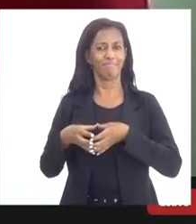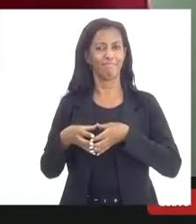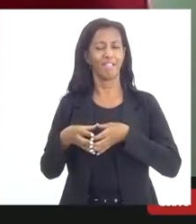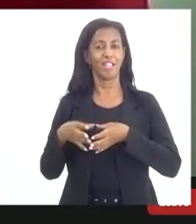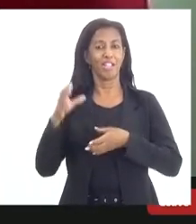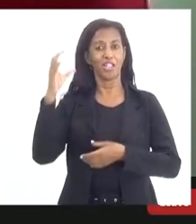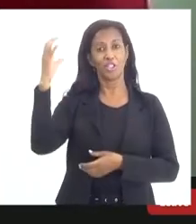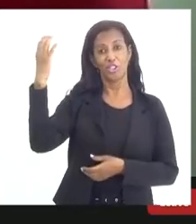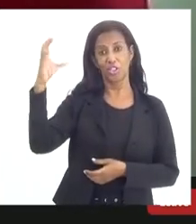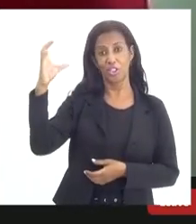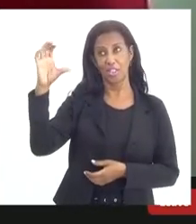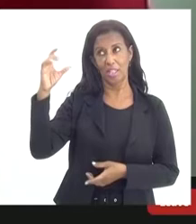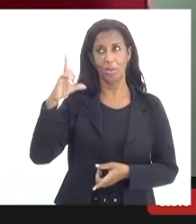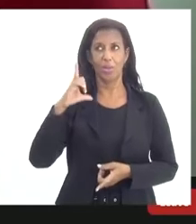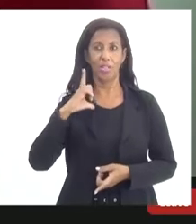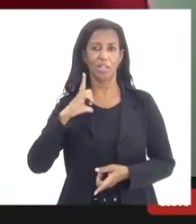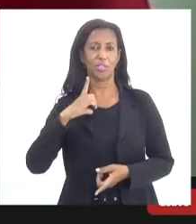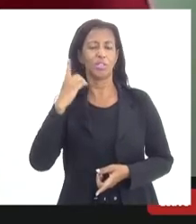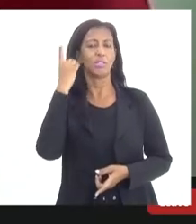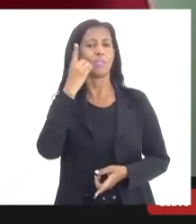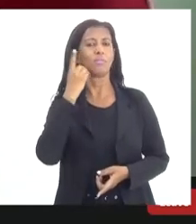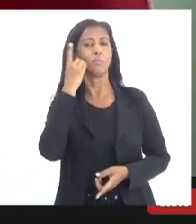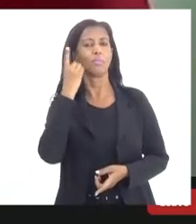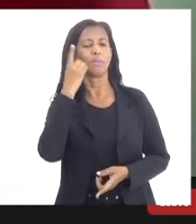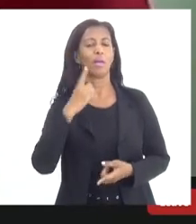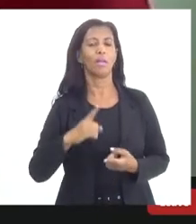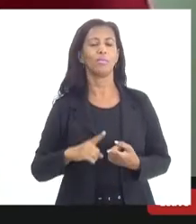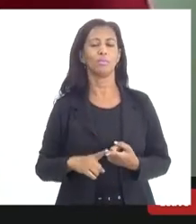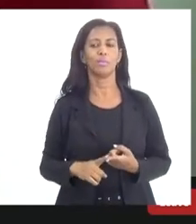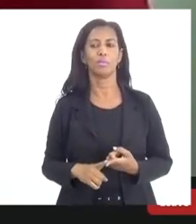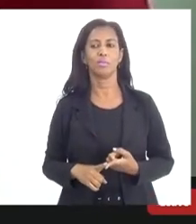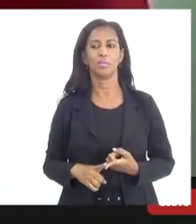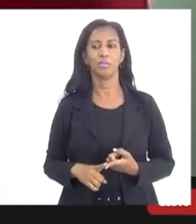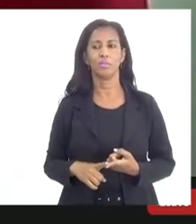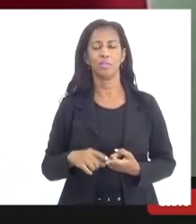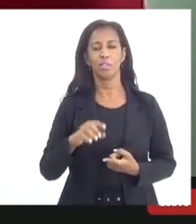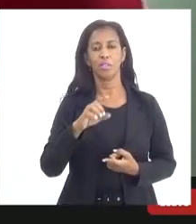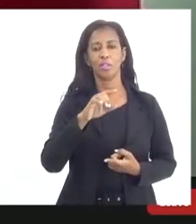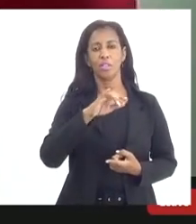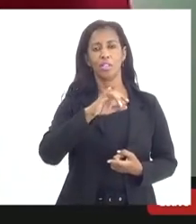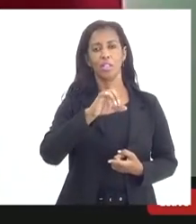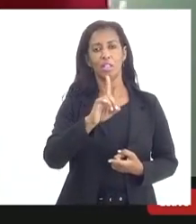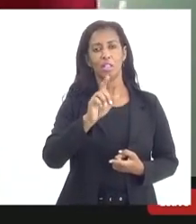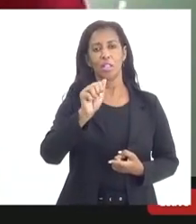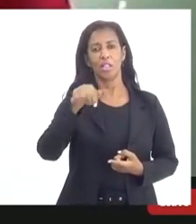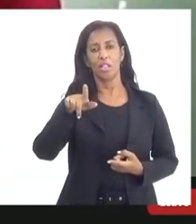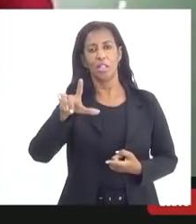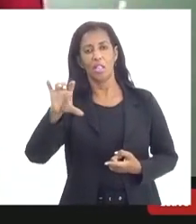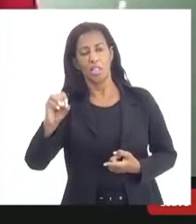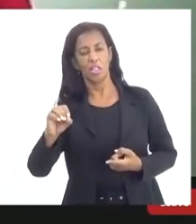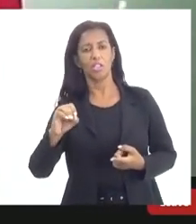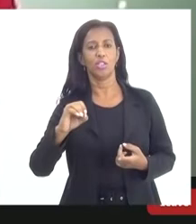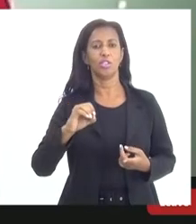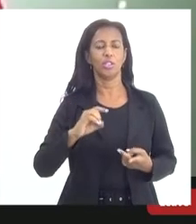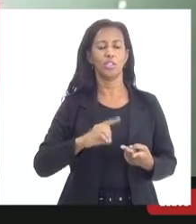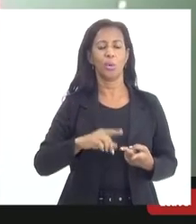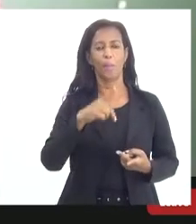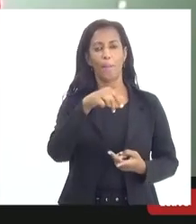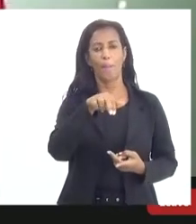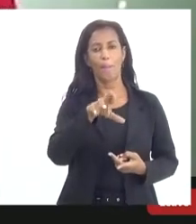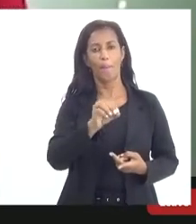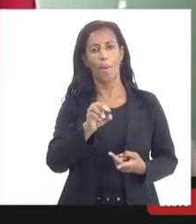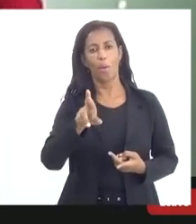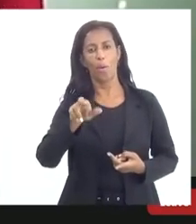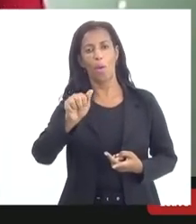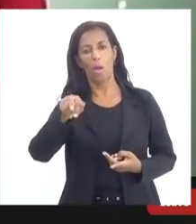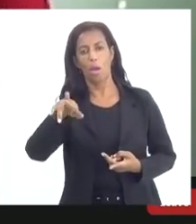Niterói a gente tem o deputado Chico D'Ângelo que é médico nós temos o deputado Paulo Ramos e